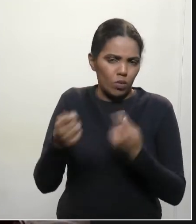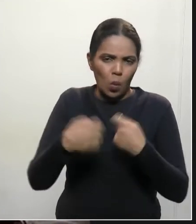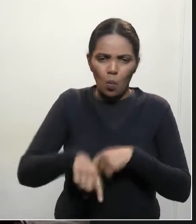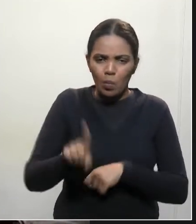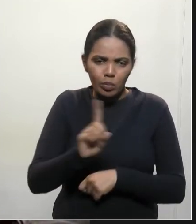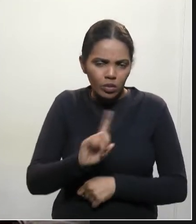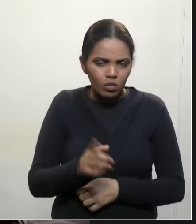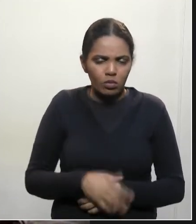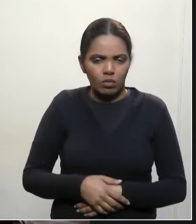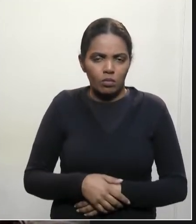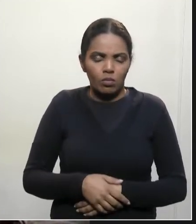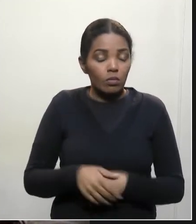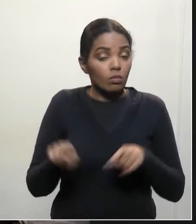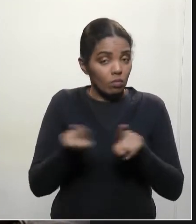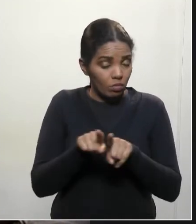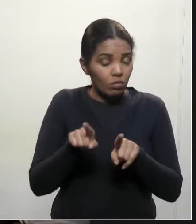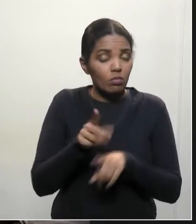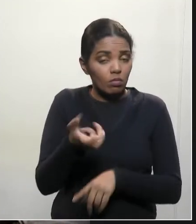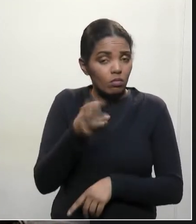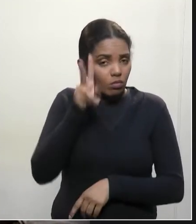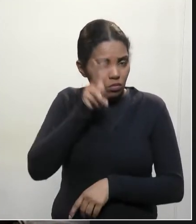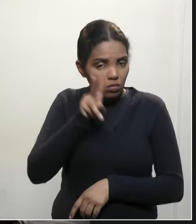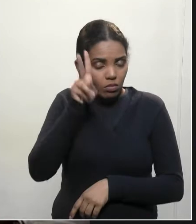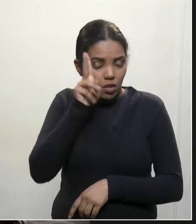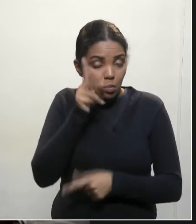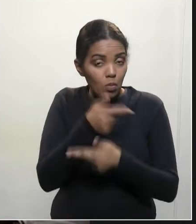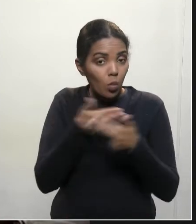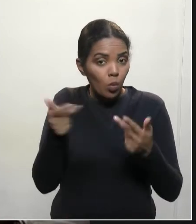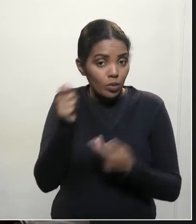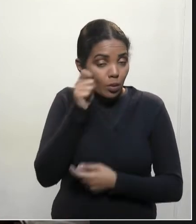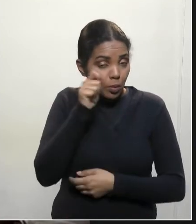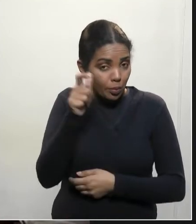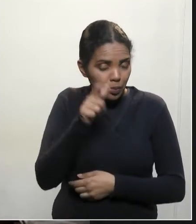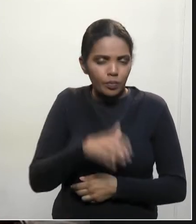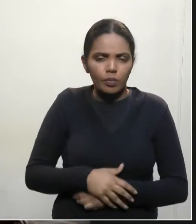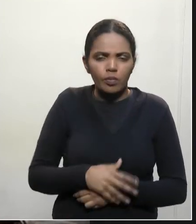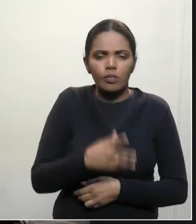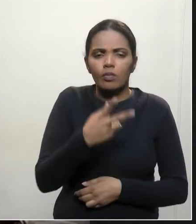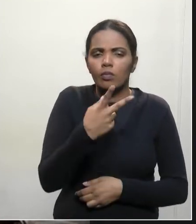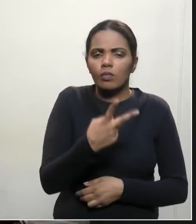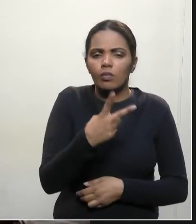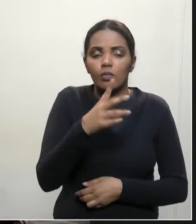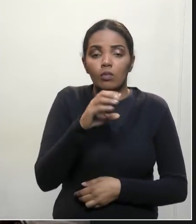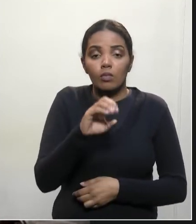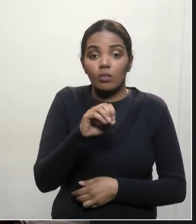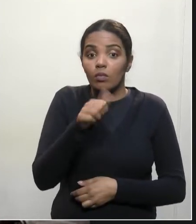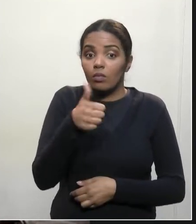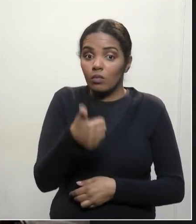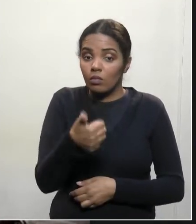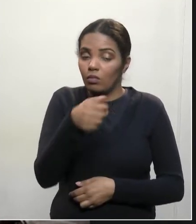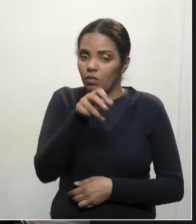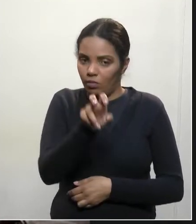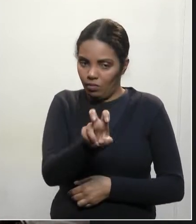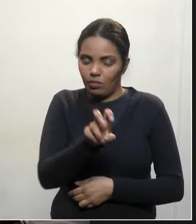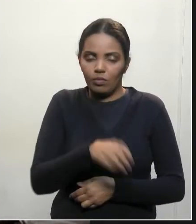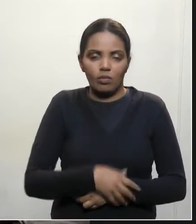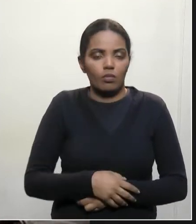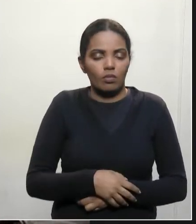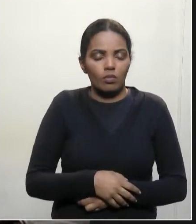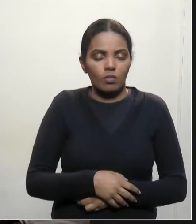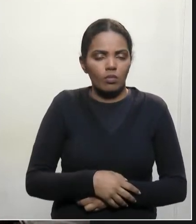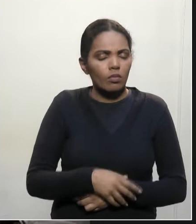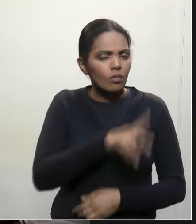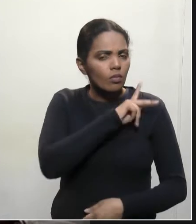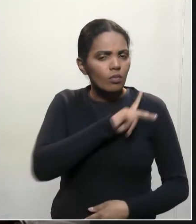quero lembrar aqui também um fato curioso, que em 2015, do governo